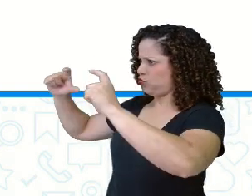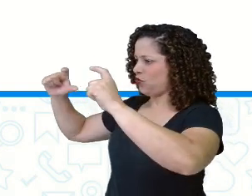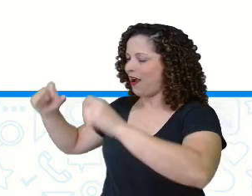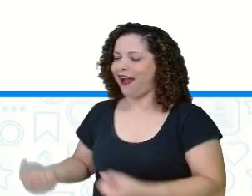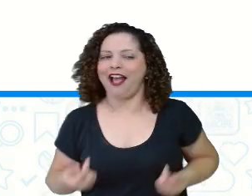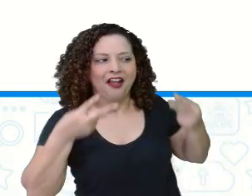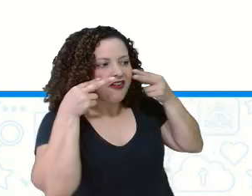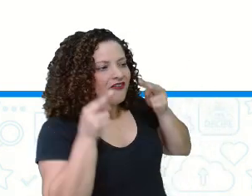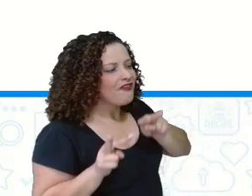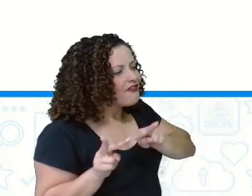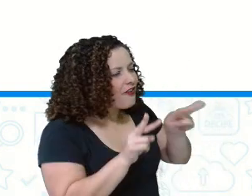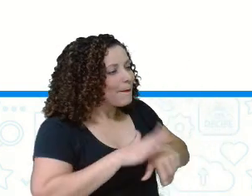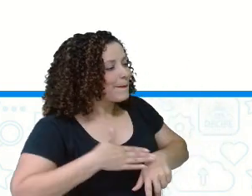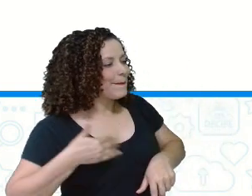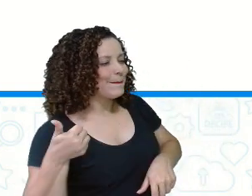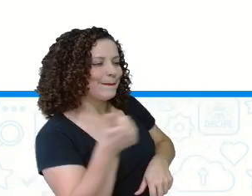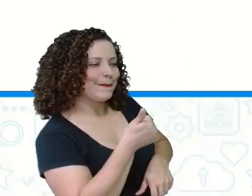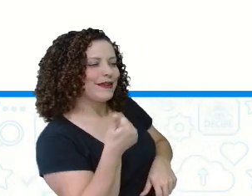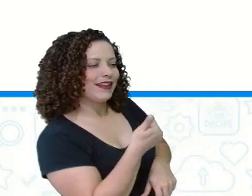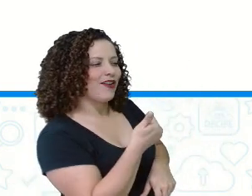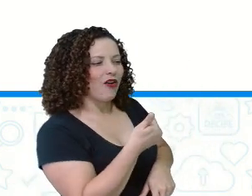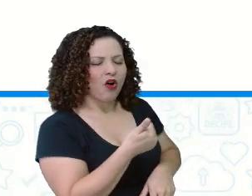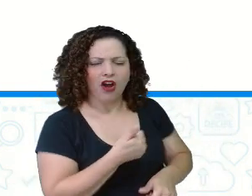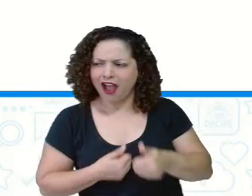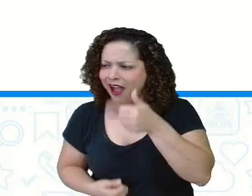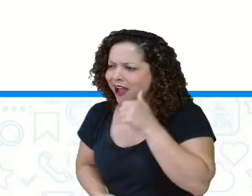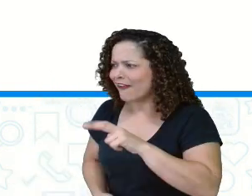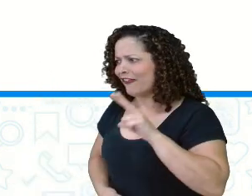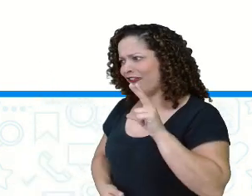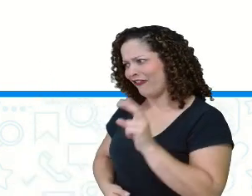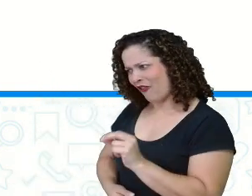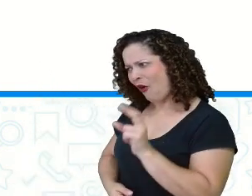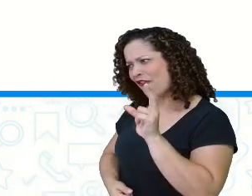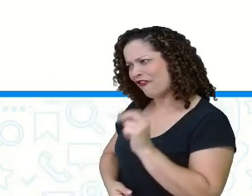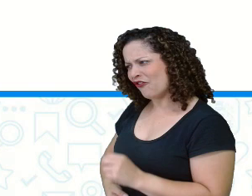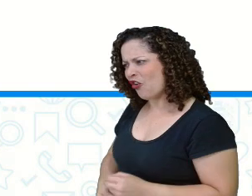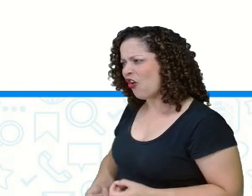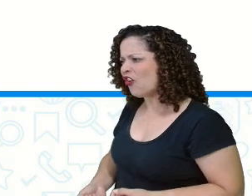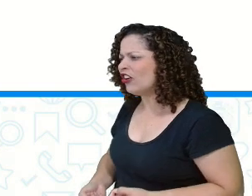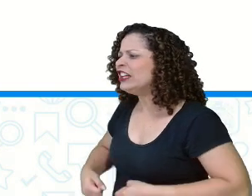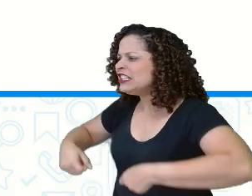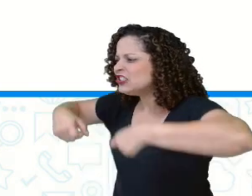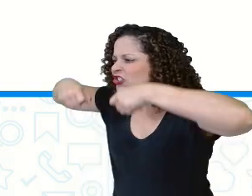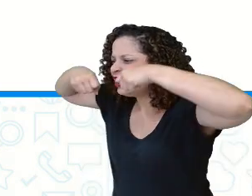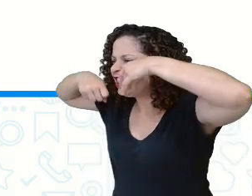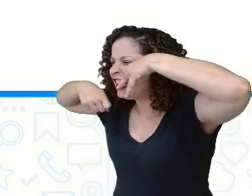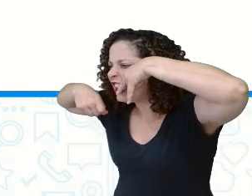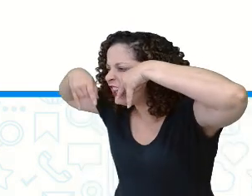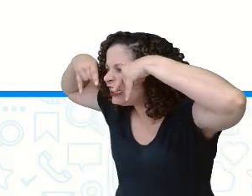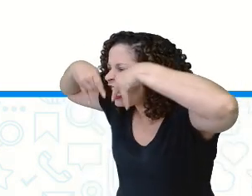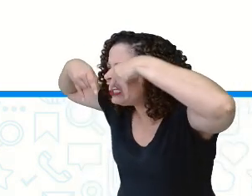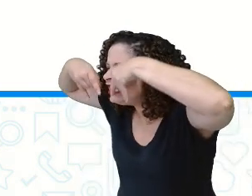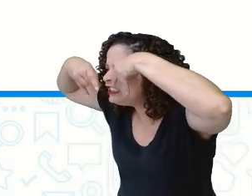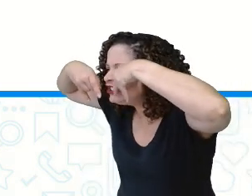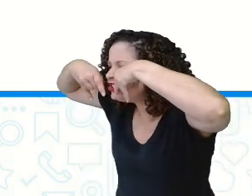melhor ver você, querida. Vovó, que dentes você tem? São